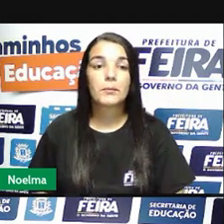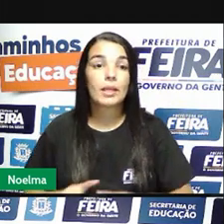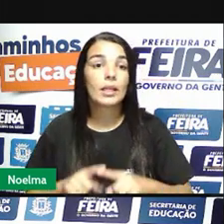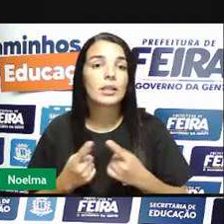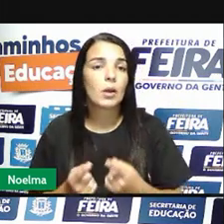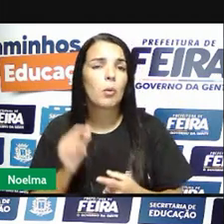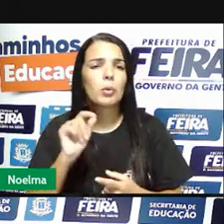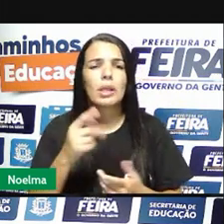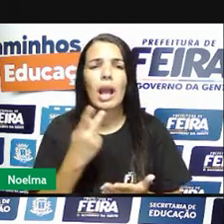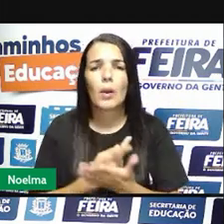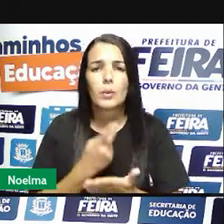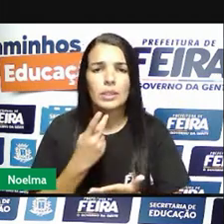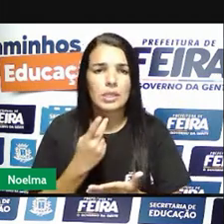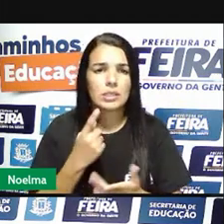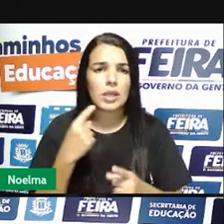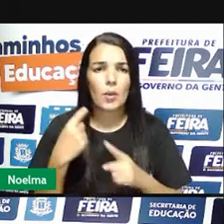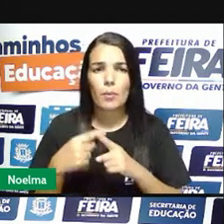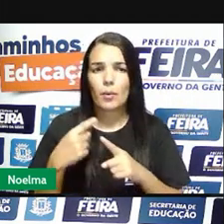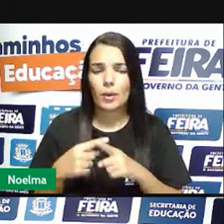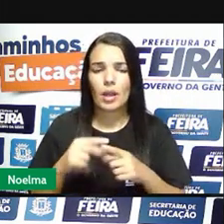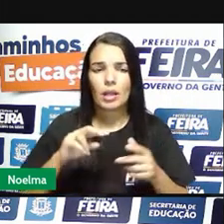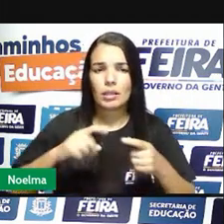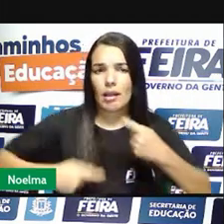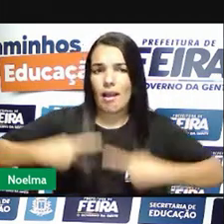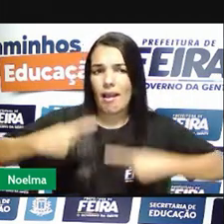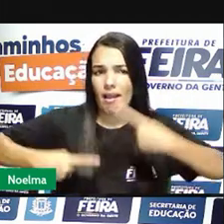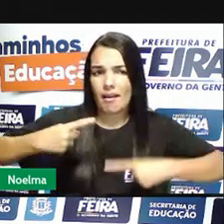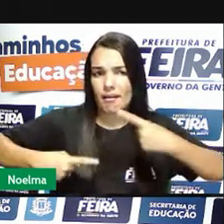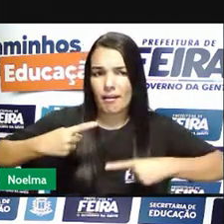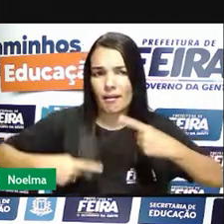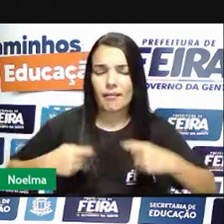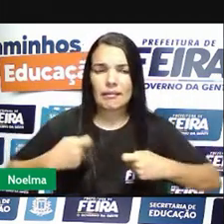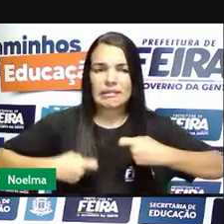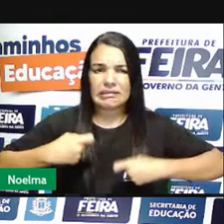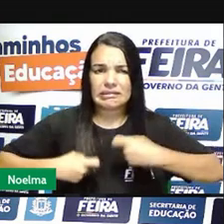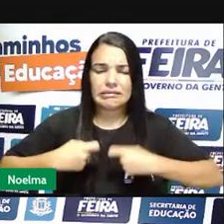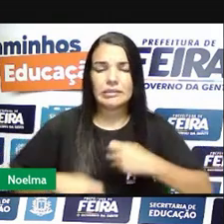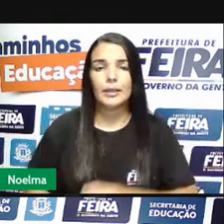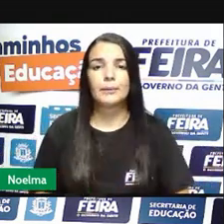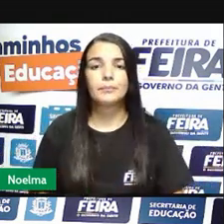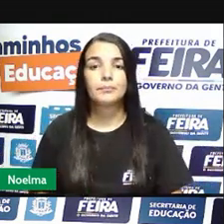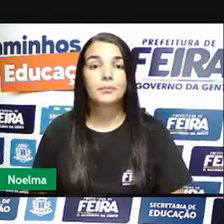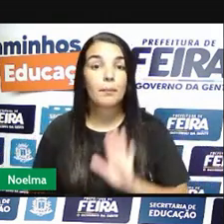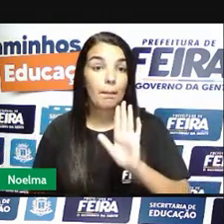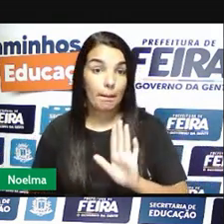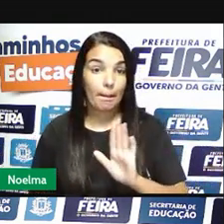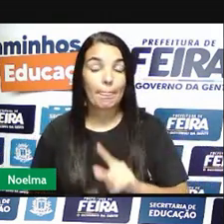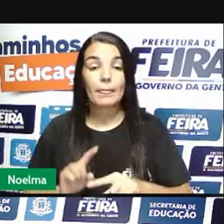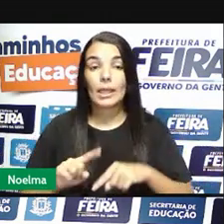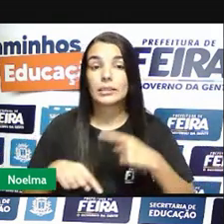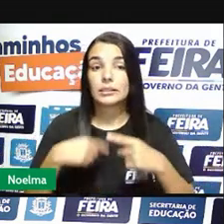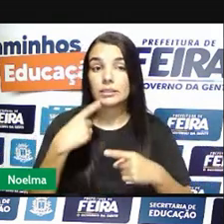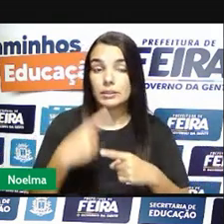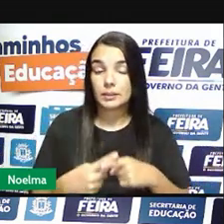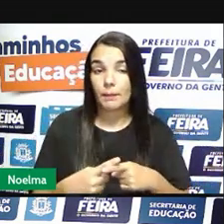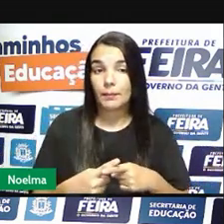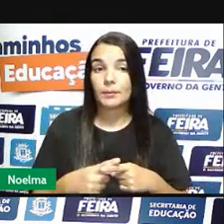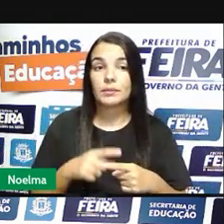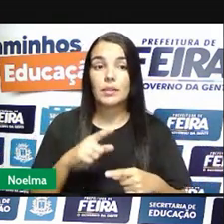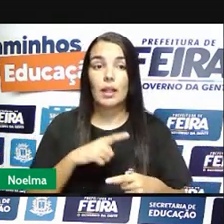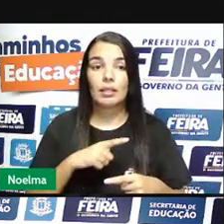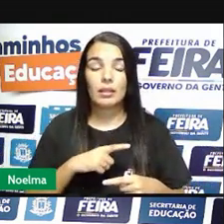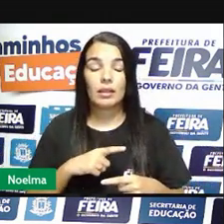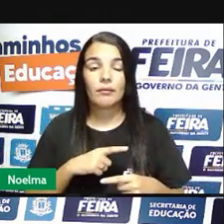Quais as consequências dessa revolta? Depois que se teve essa revolta de Felipe dos Santos, houve uma